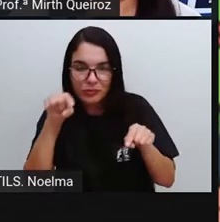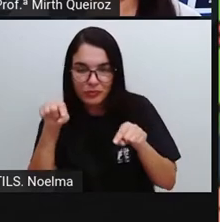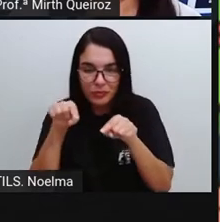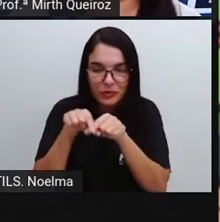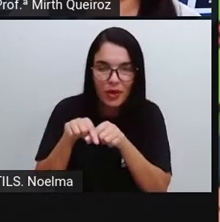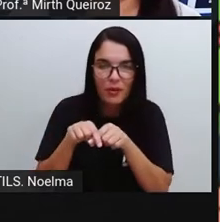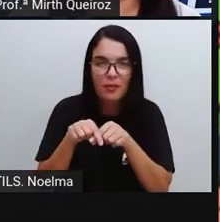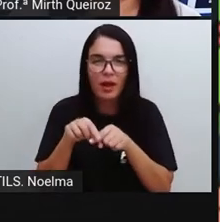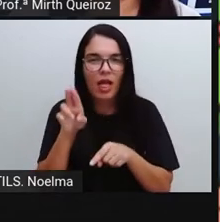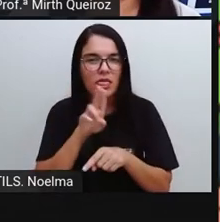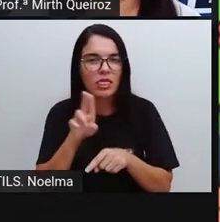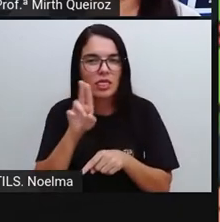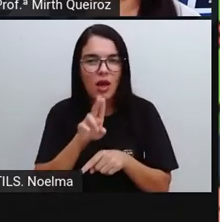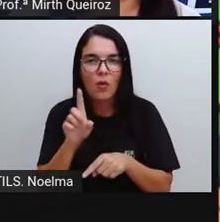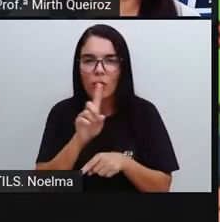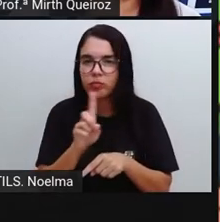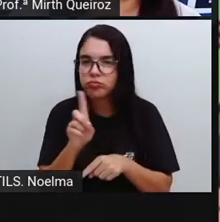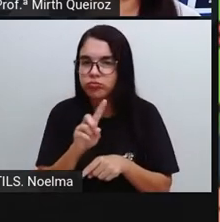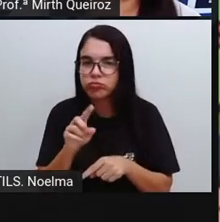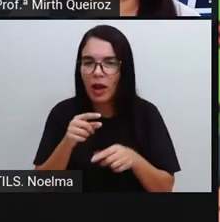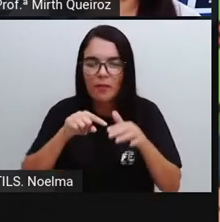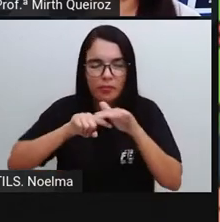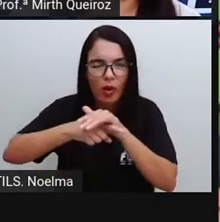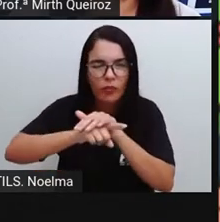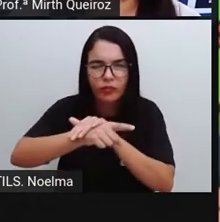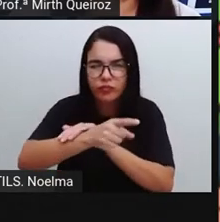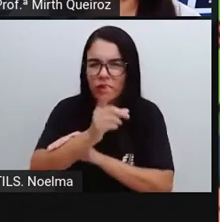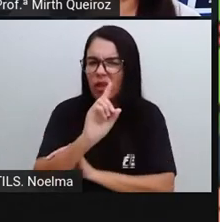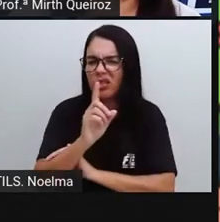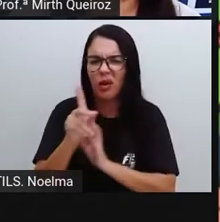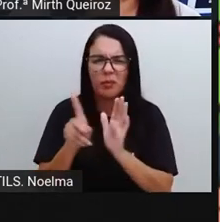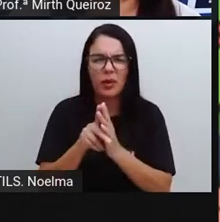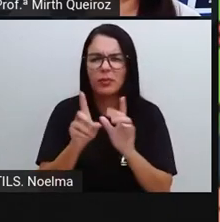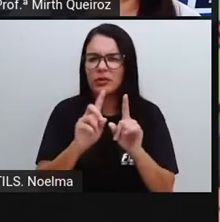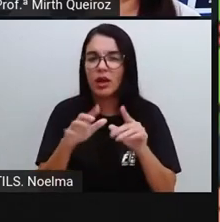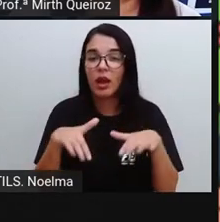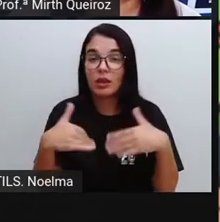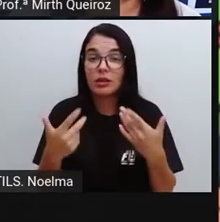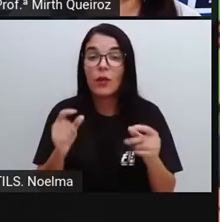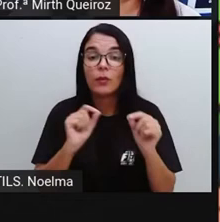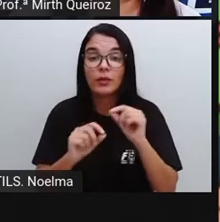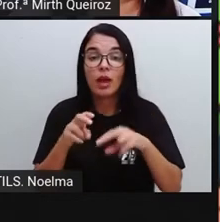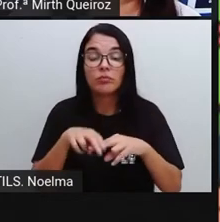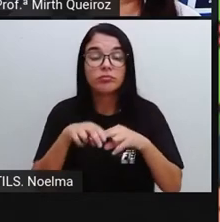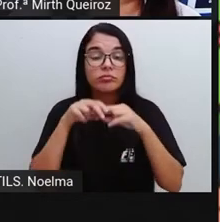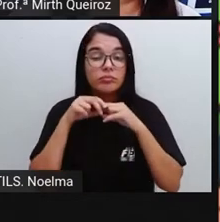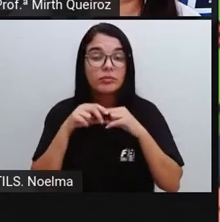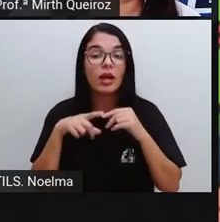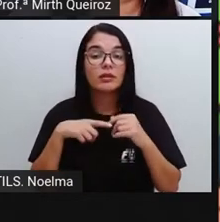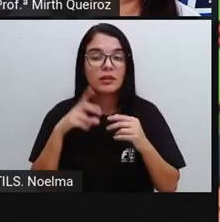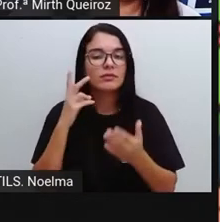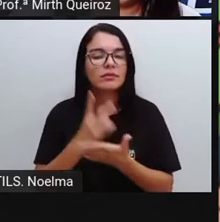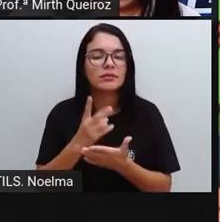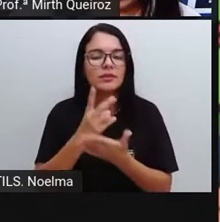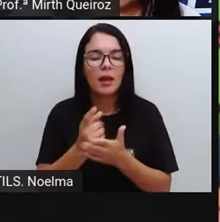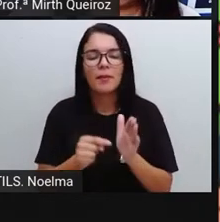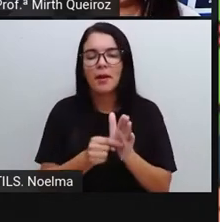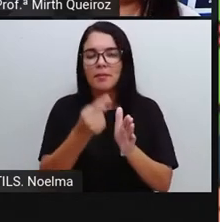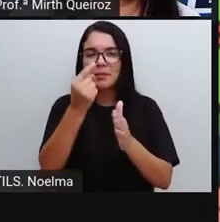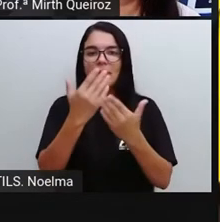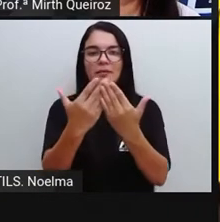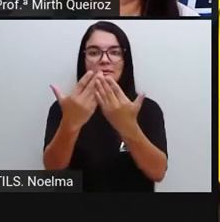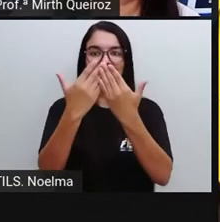E não utiliza técnicas de profundidade para a composição deles. Assim, seus motivos estão sempre em primeiro